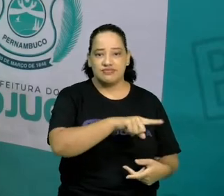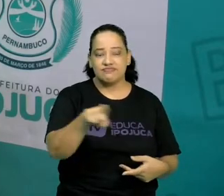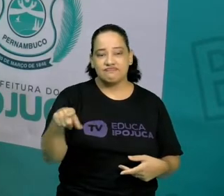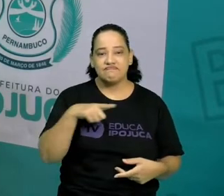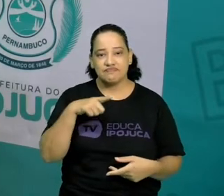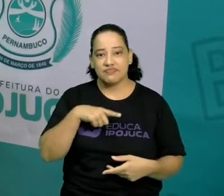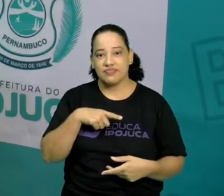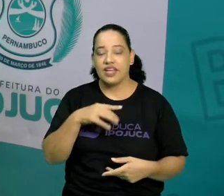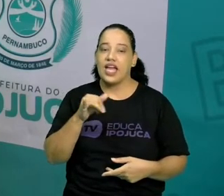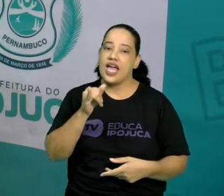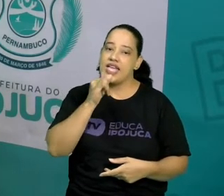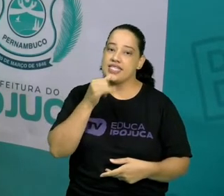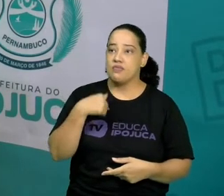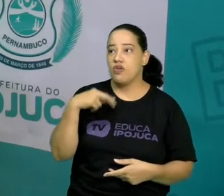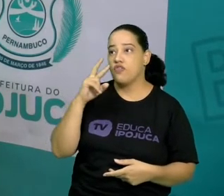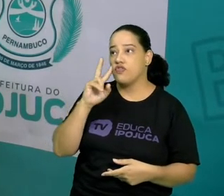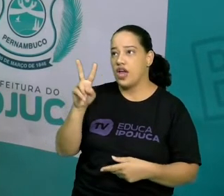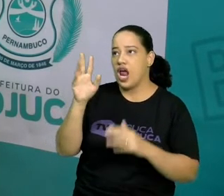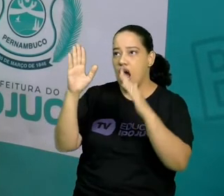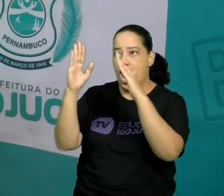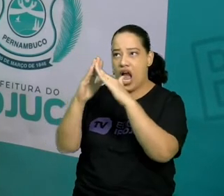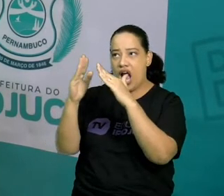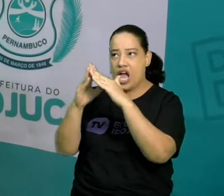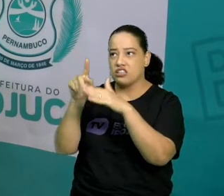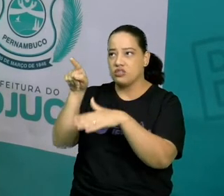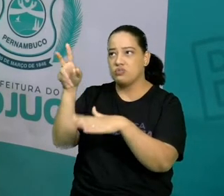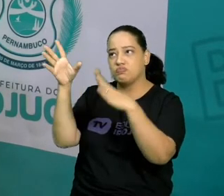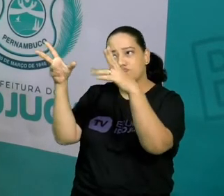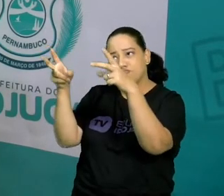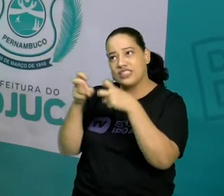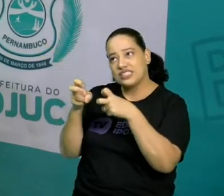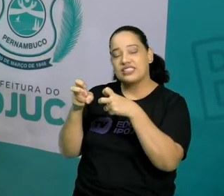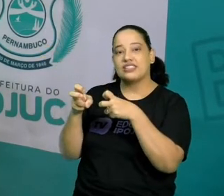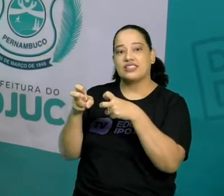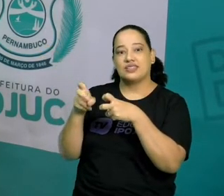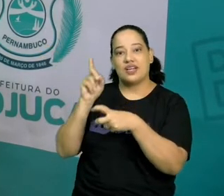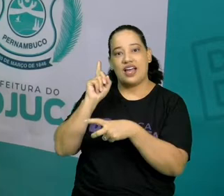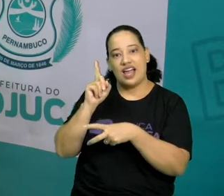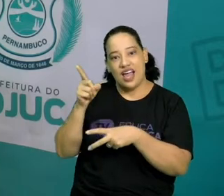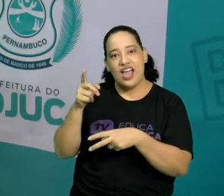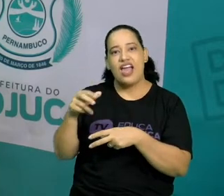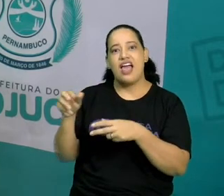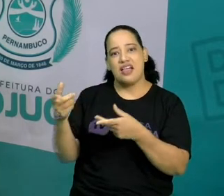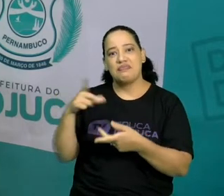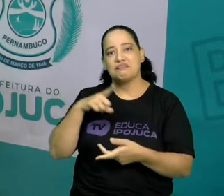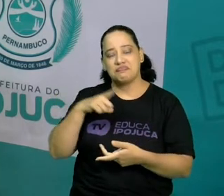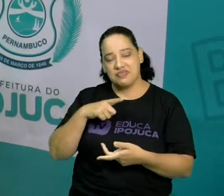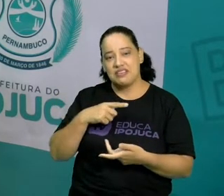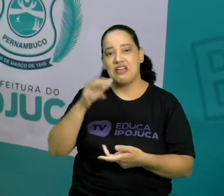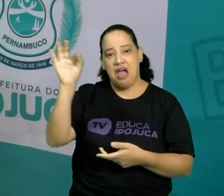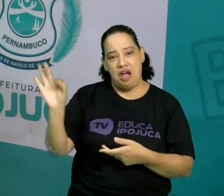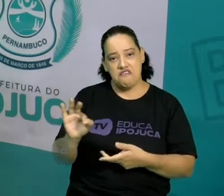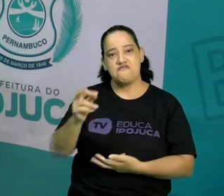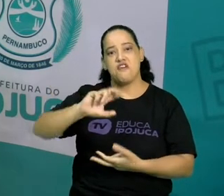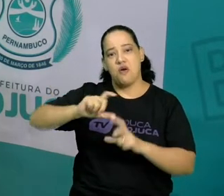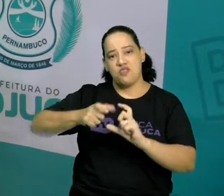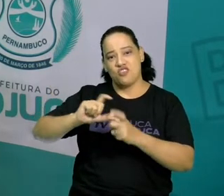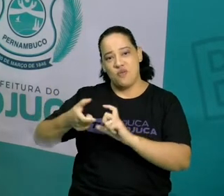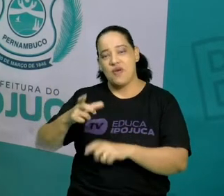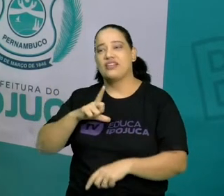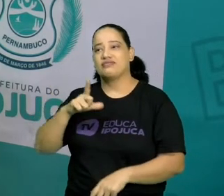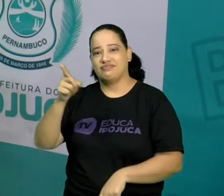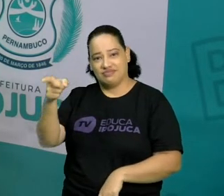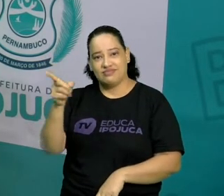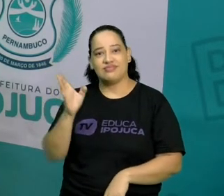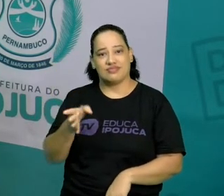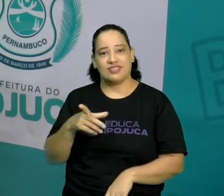se a gente olhar para a imagem de uma casa, a gente pode perceber algumas formas geométricas existentes ali. Se olharmos